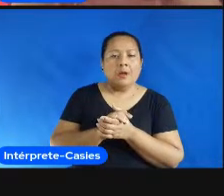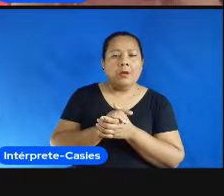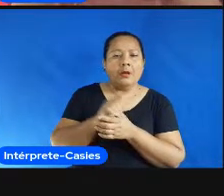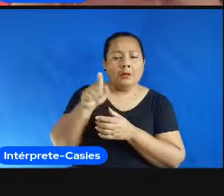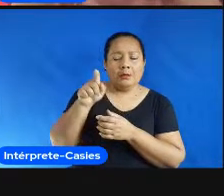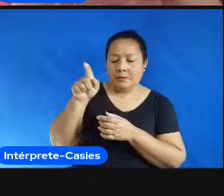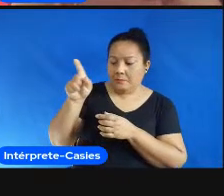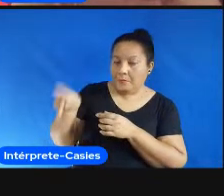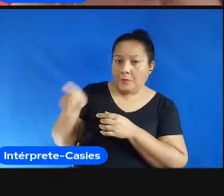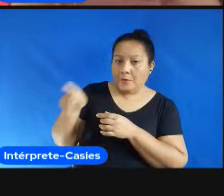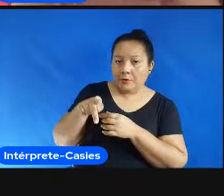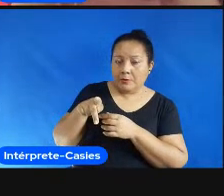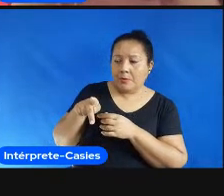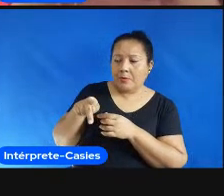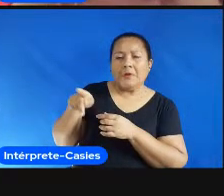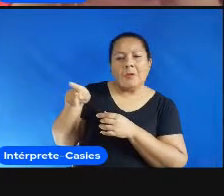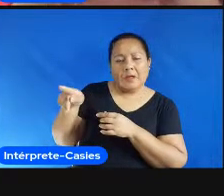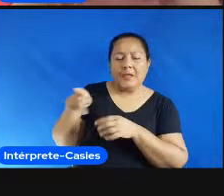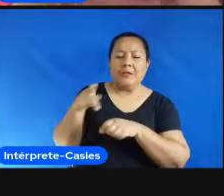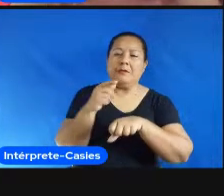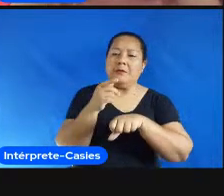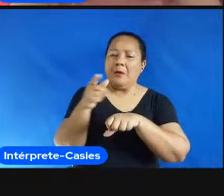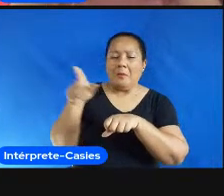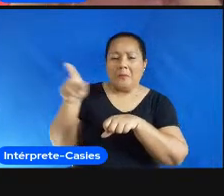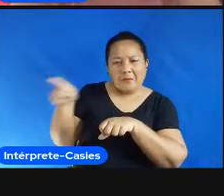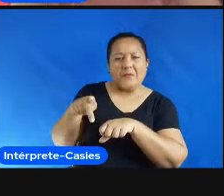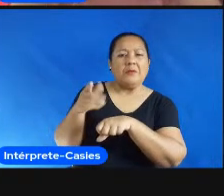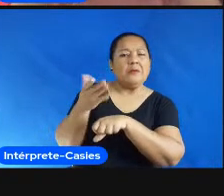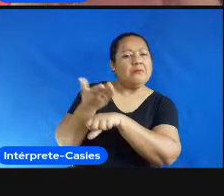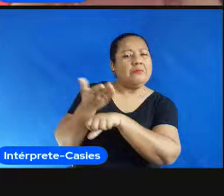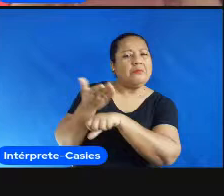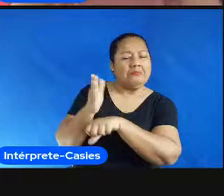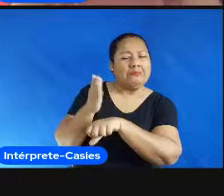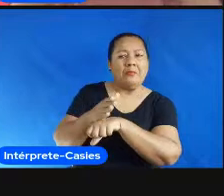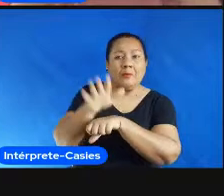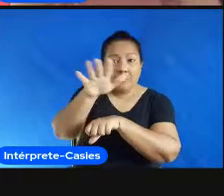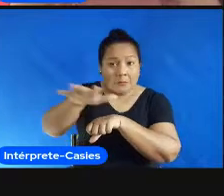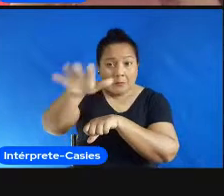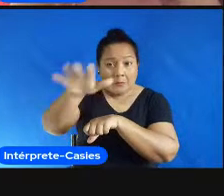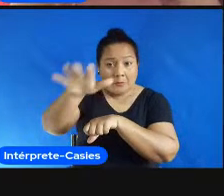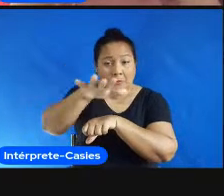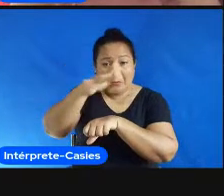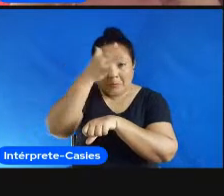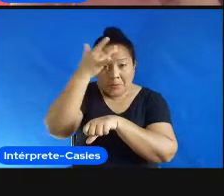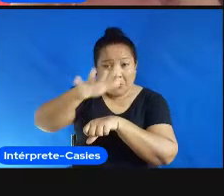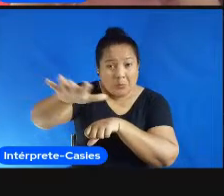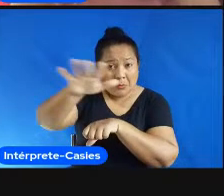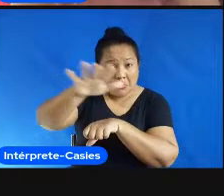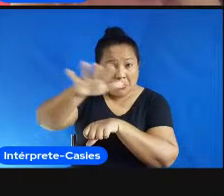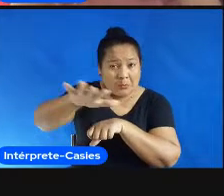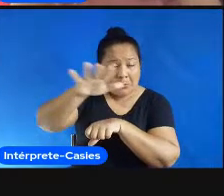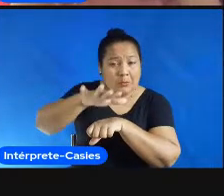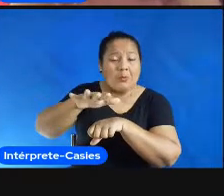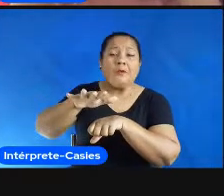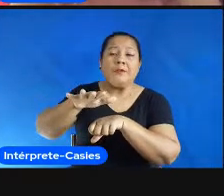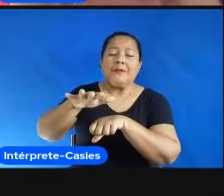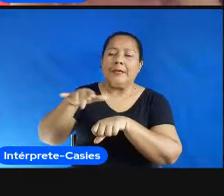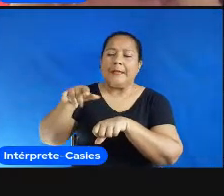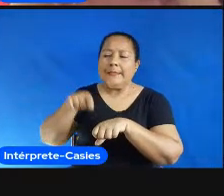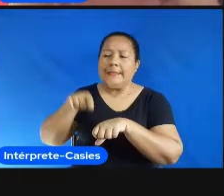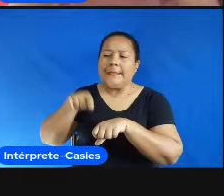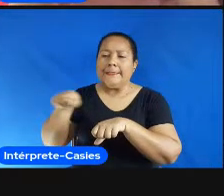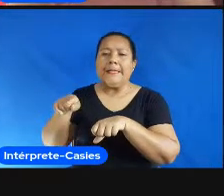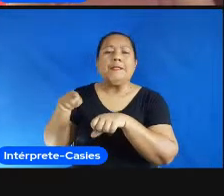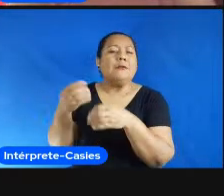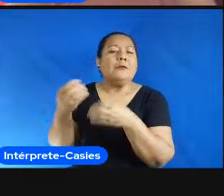professor é professor o treinador é treinadora tem com a comunidade onde ele trabalha por isso que a gente fala tanto do ambiente né nessa pesquisa que